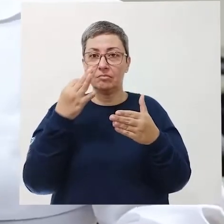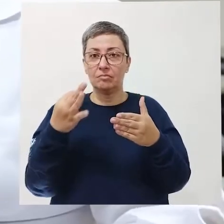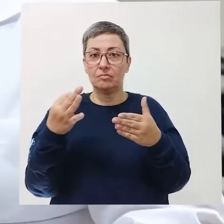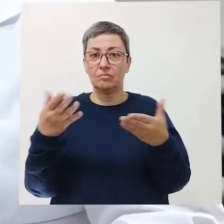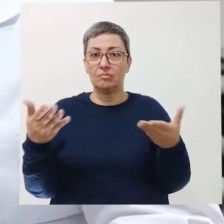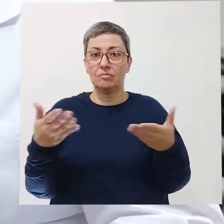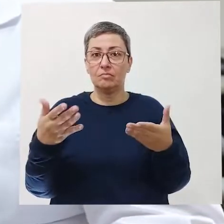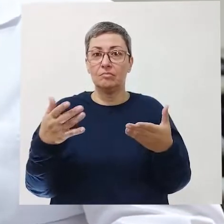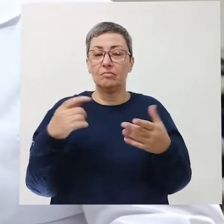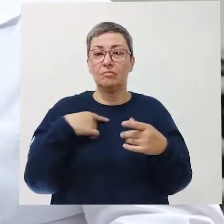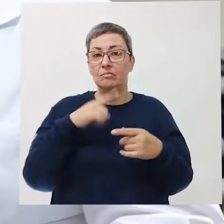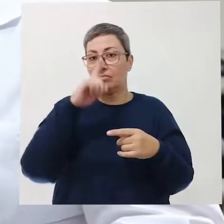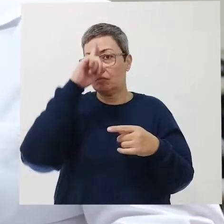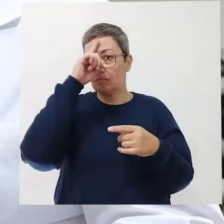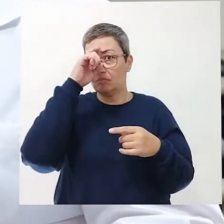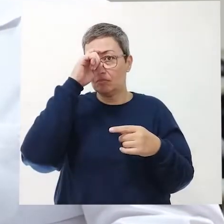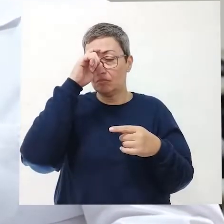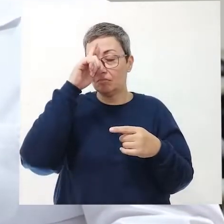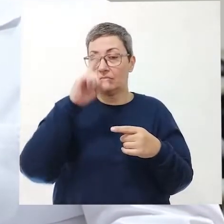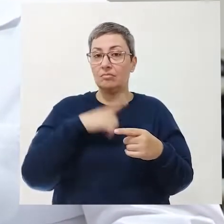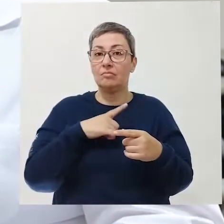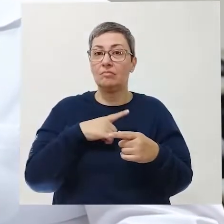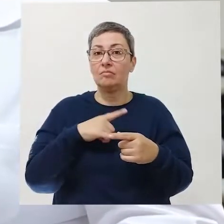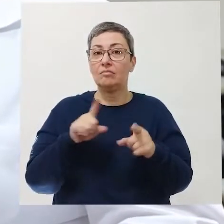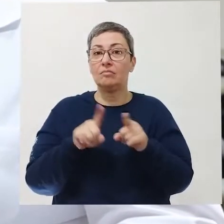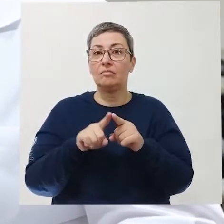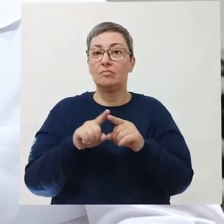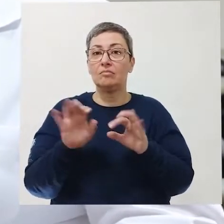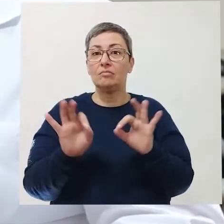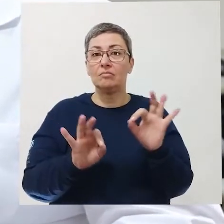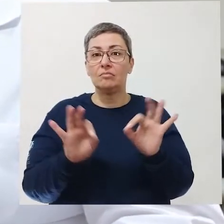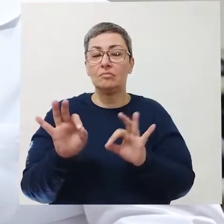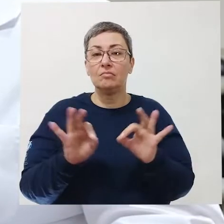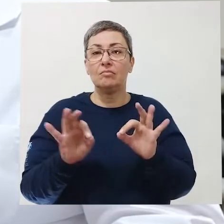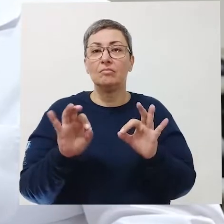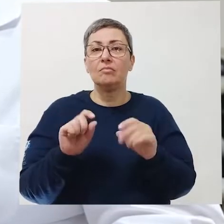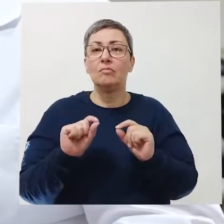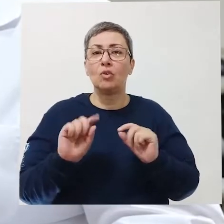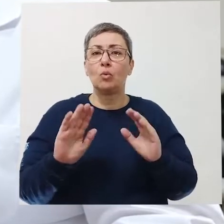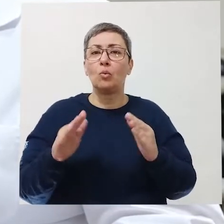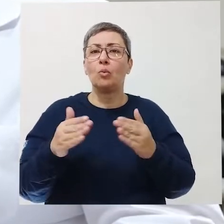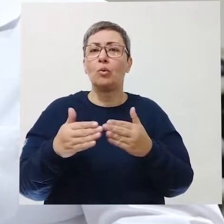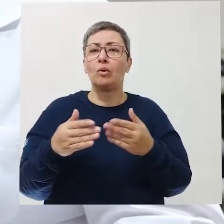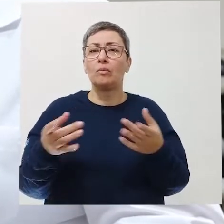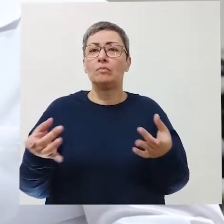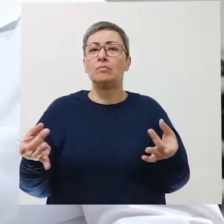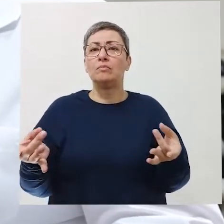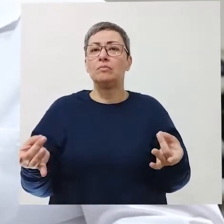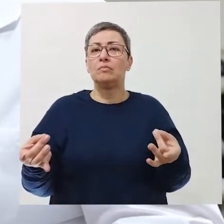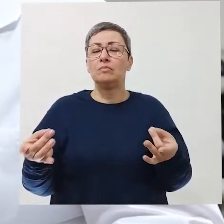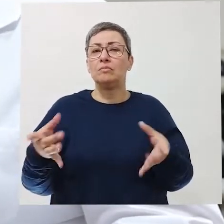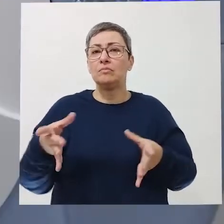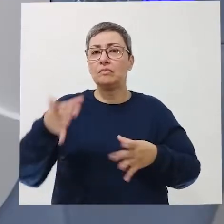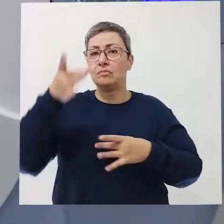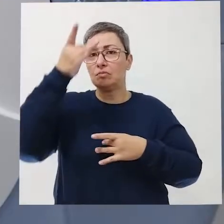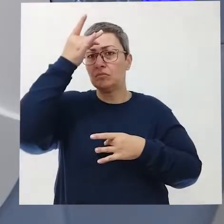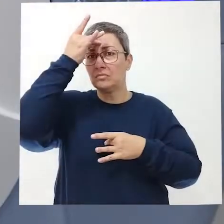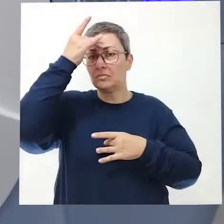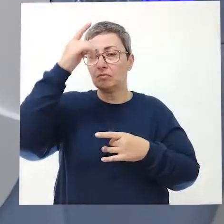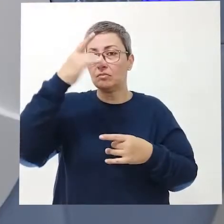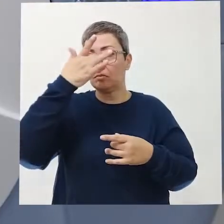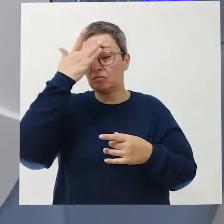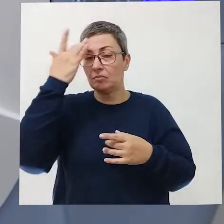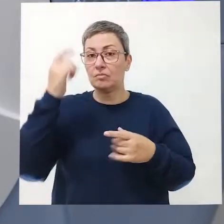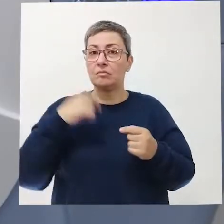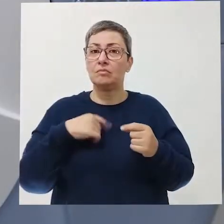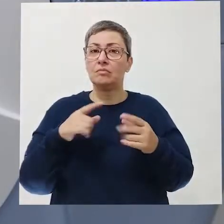Aqui no Einstein, nós decidimos por tentar verificar os efeitos da meditação na performance do indivíduo. É como se